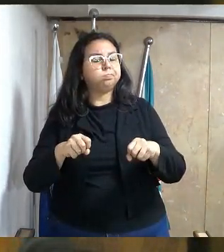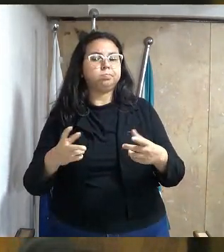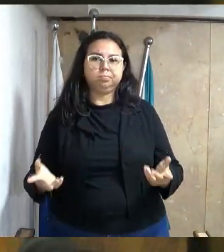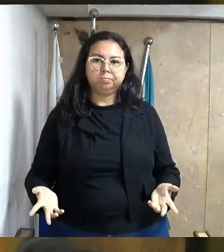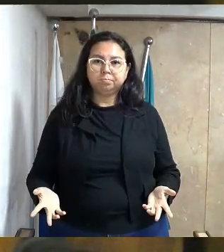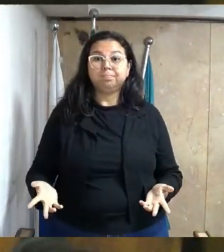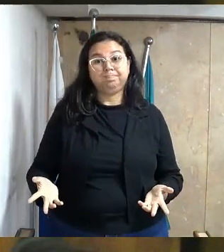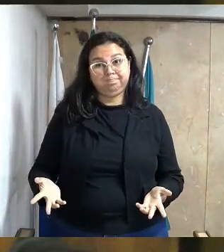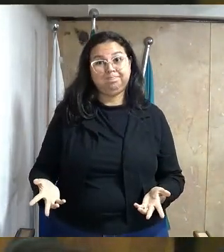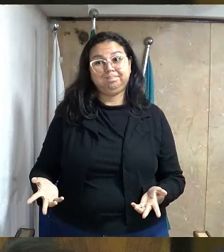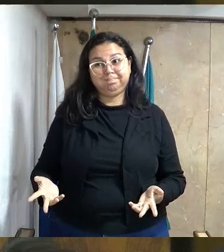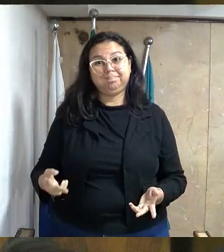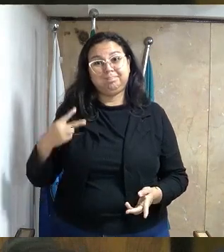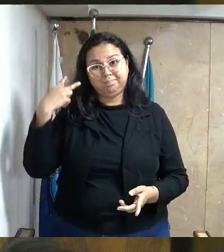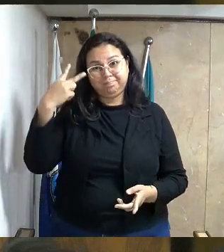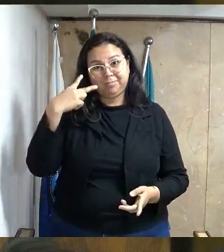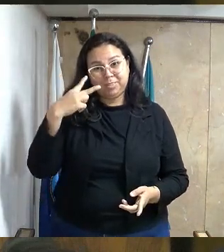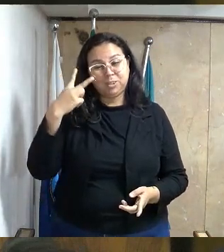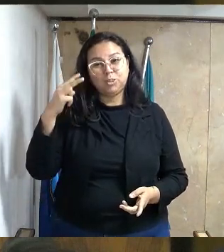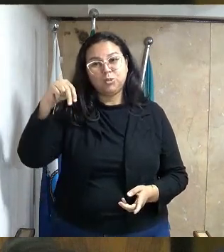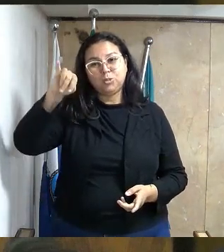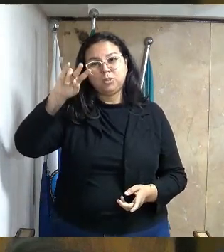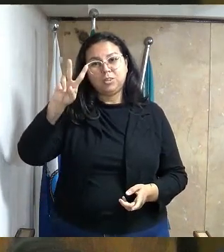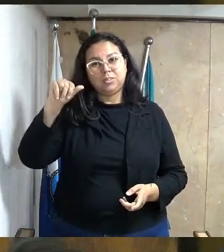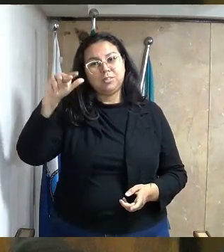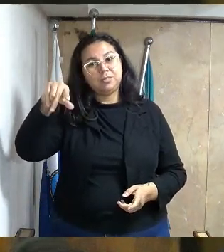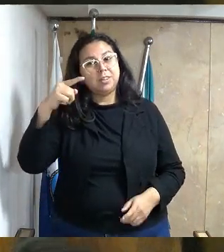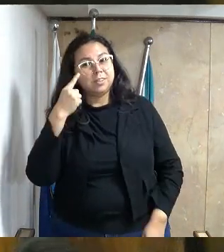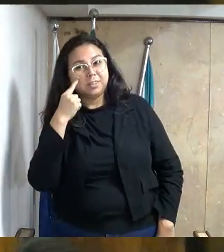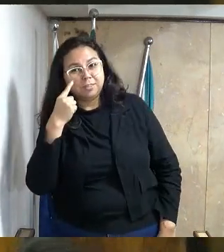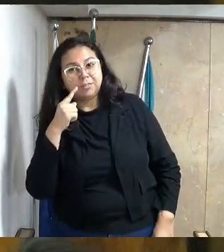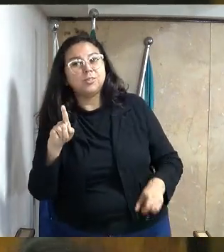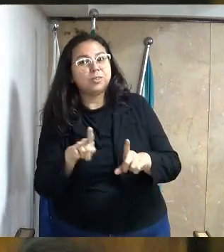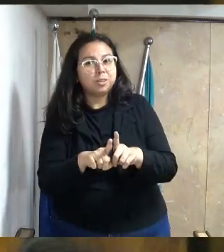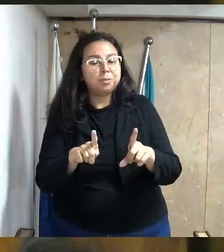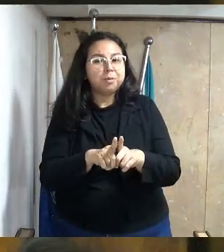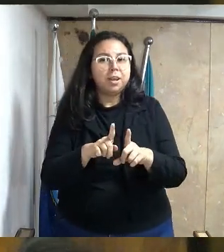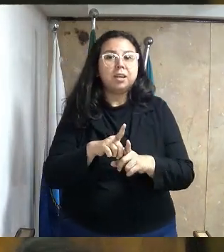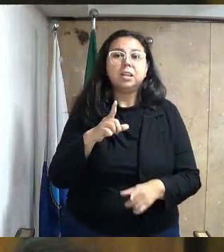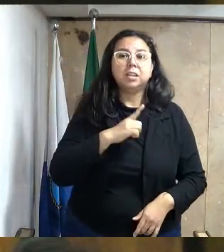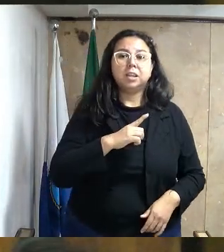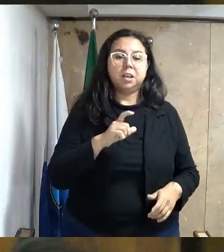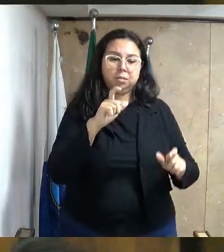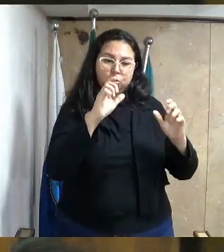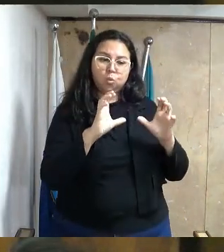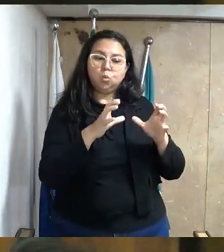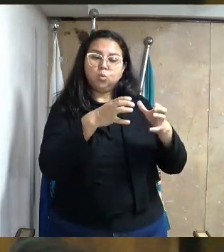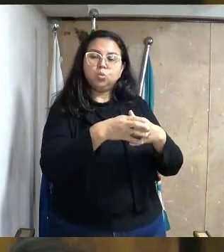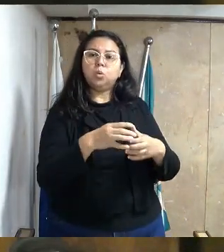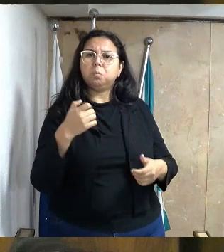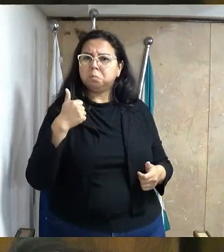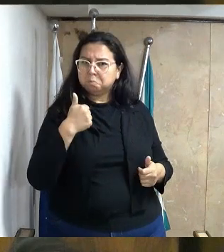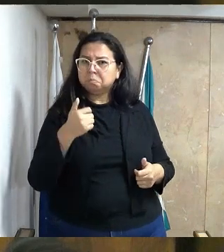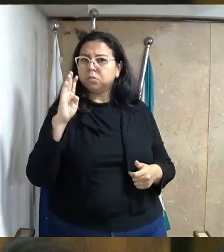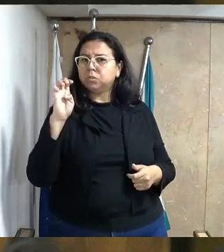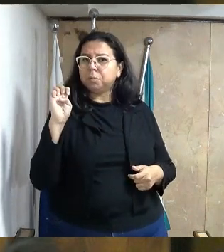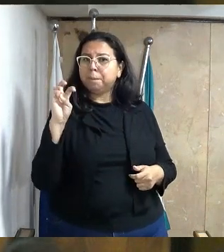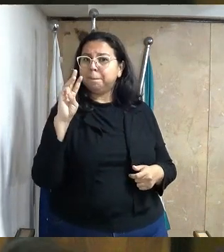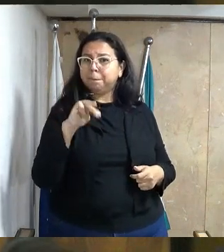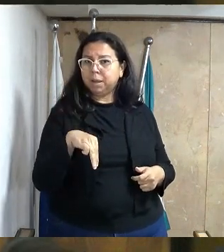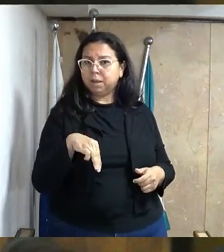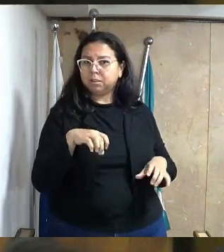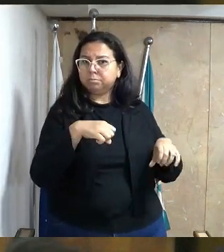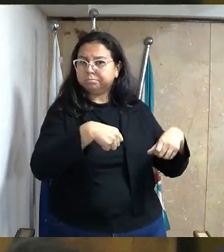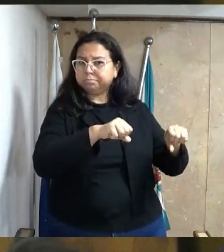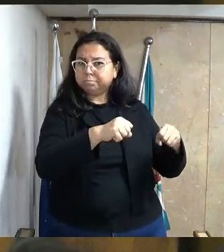Tem pessoas de bem, mas tem um pessoal ali também fazendo bagunça. E a gente, Ivan, como eu